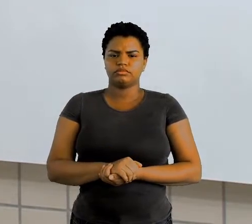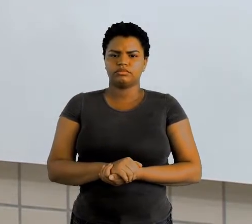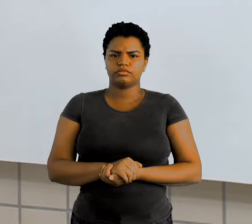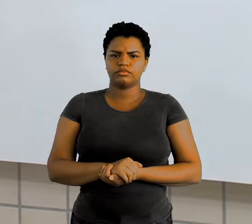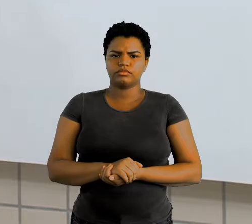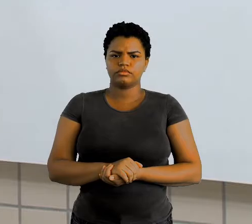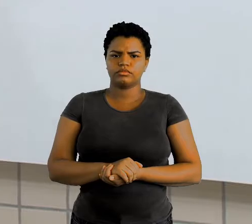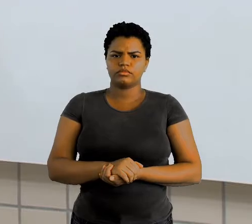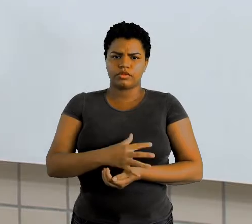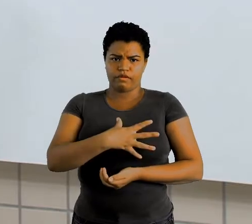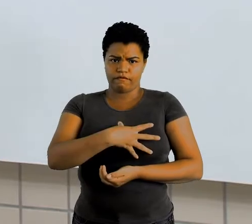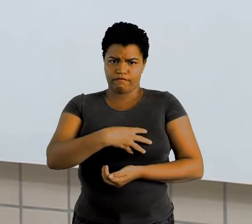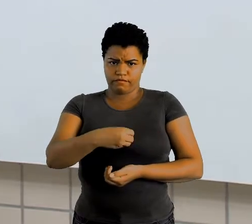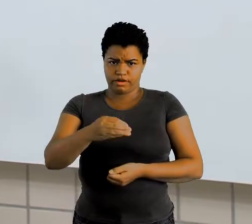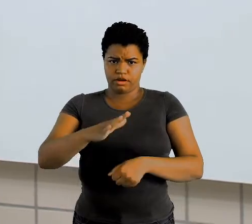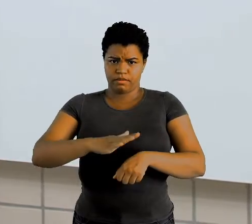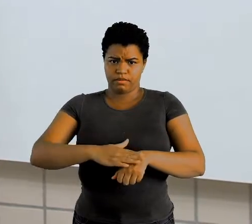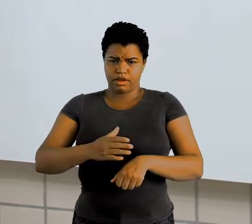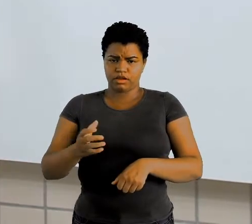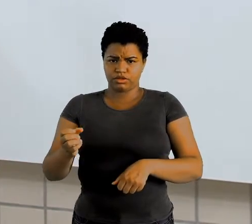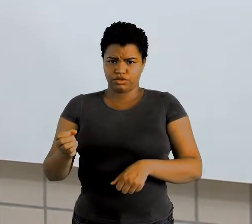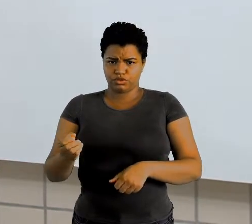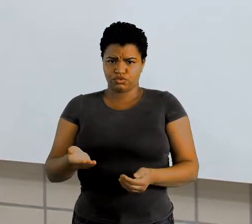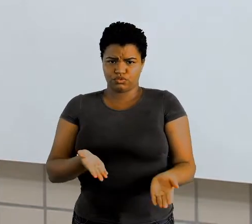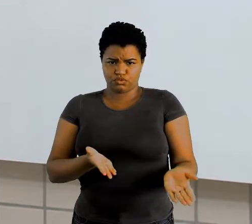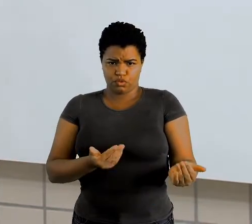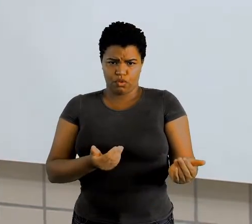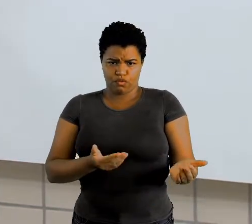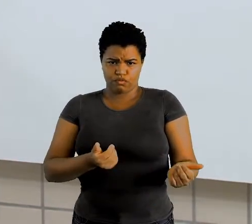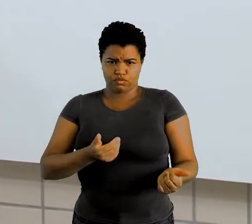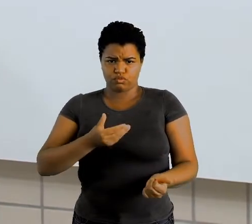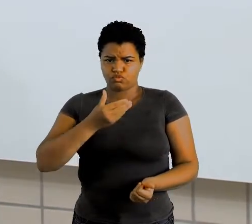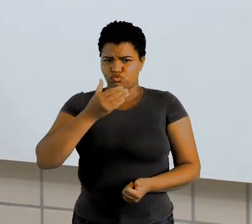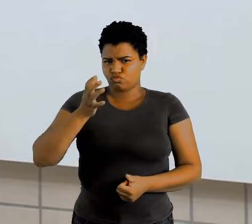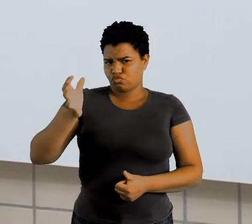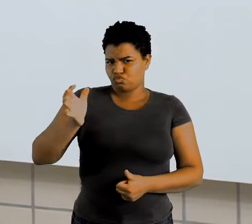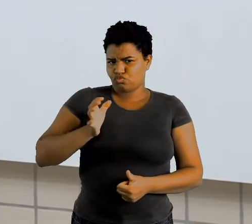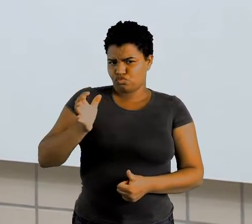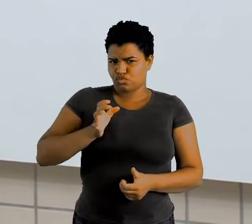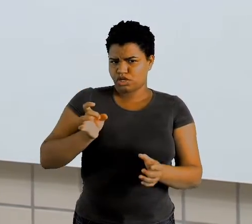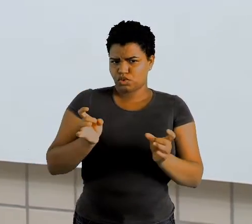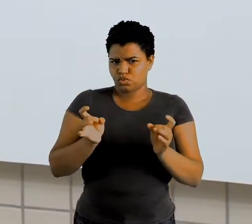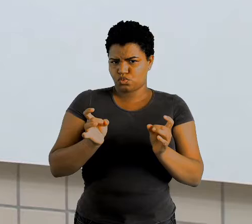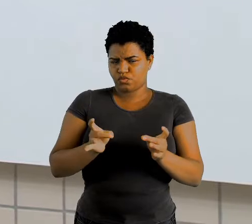filha mais nova de um rico mercador. Então, vamos lá.